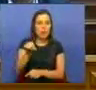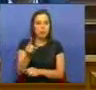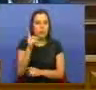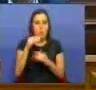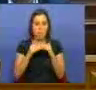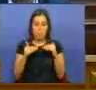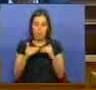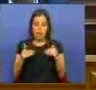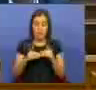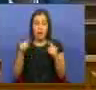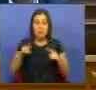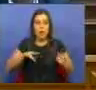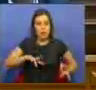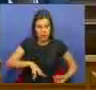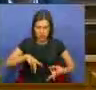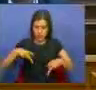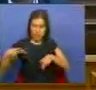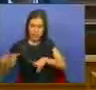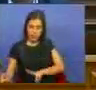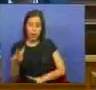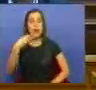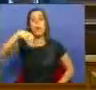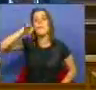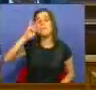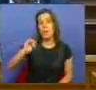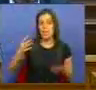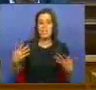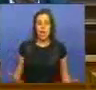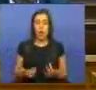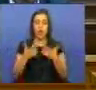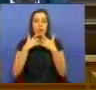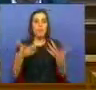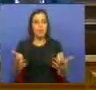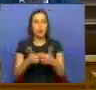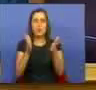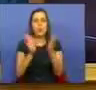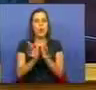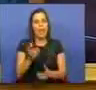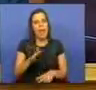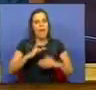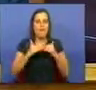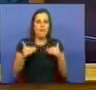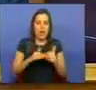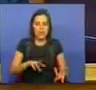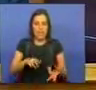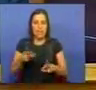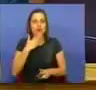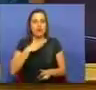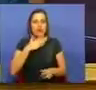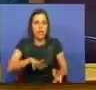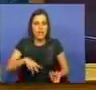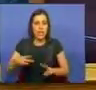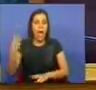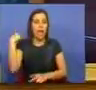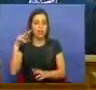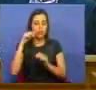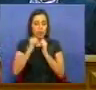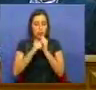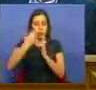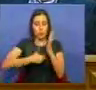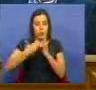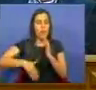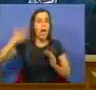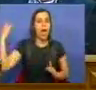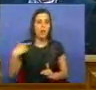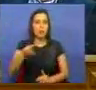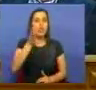fase transitória. Aliás, o Partido Socialista agora faz tudo por fases transitórias, também já vimos no documento anterior, mas o que é